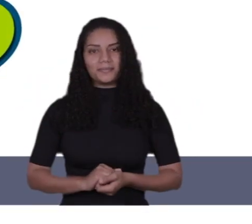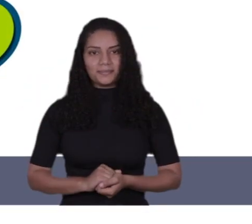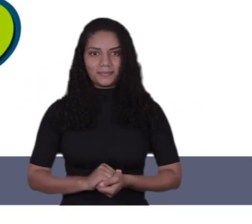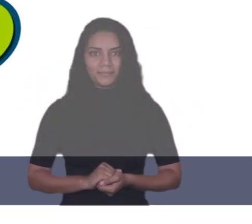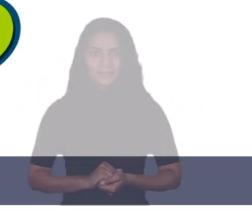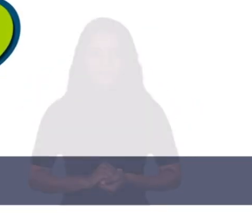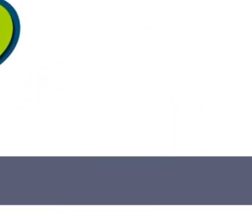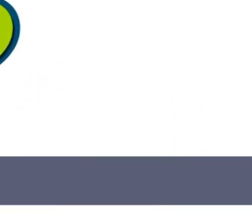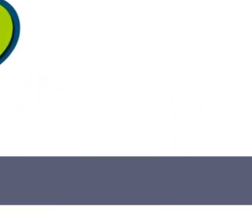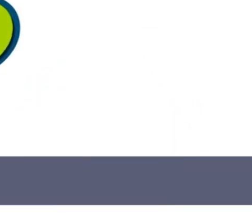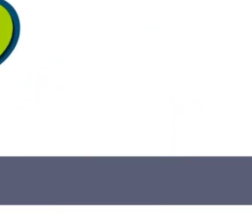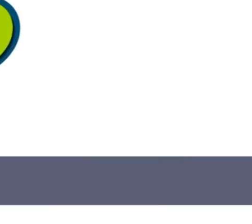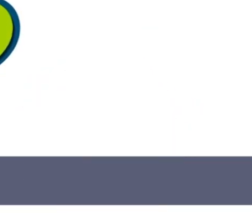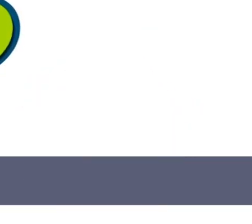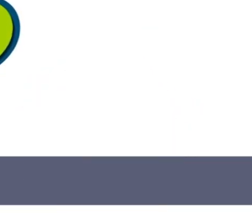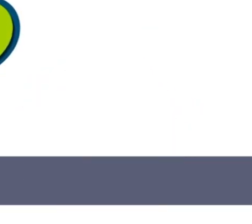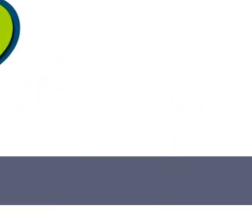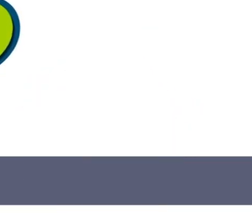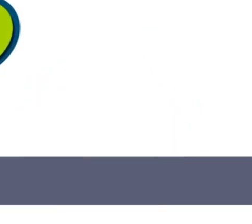avançar.